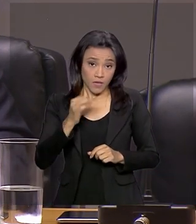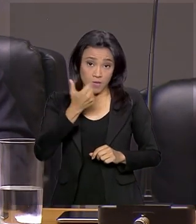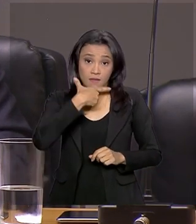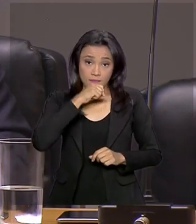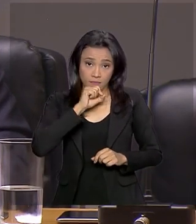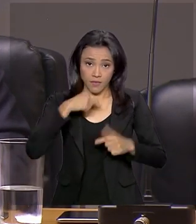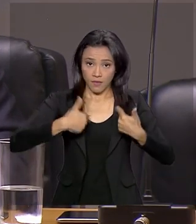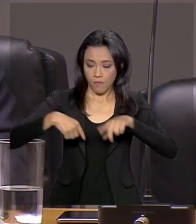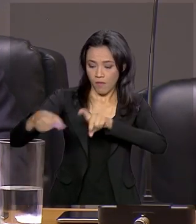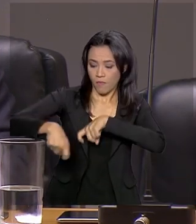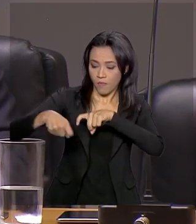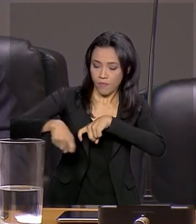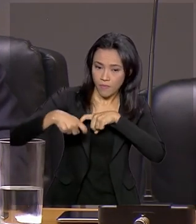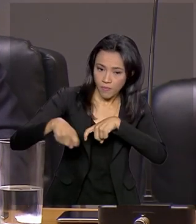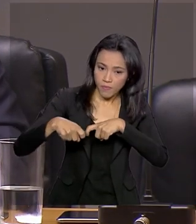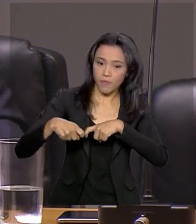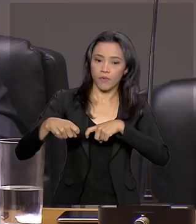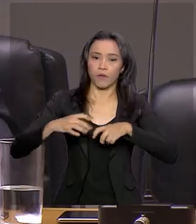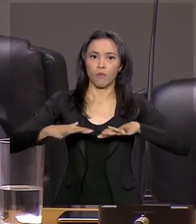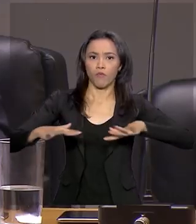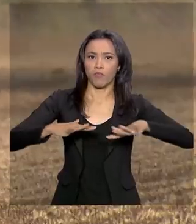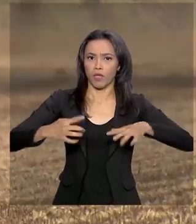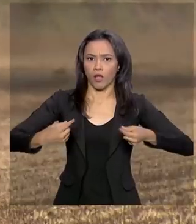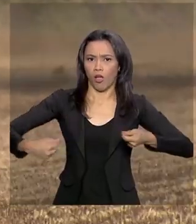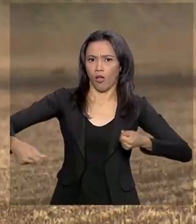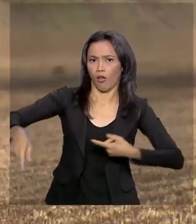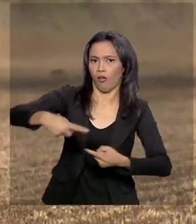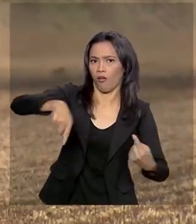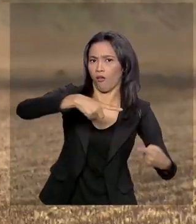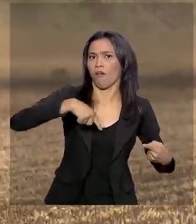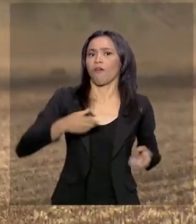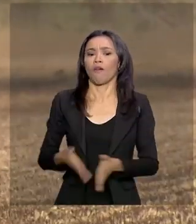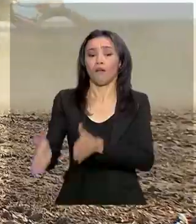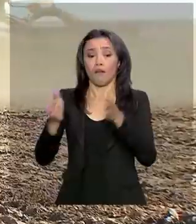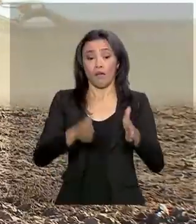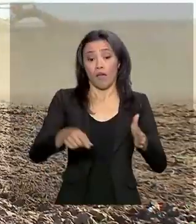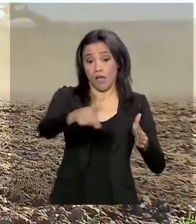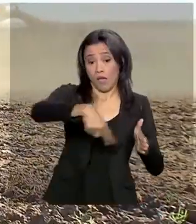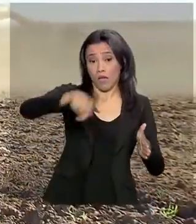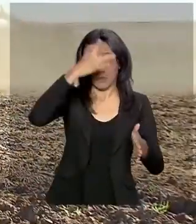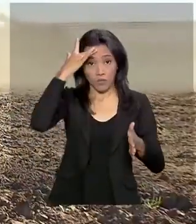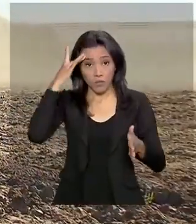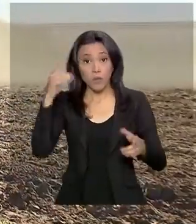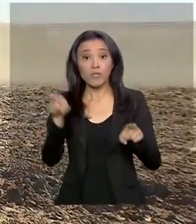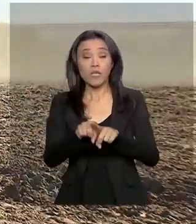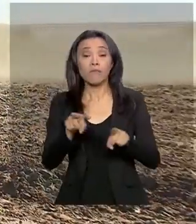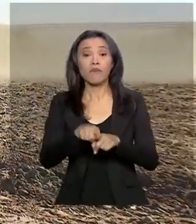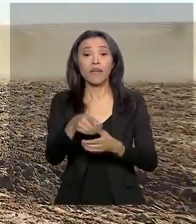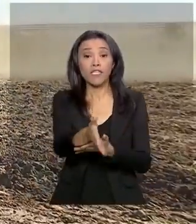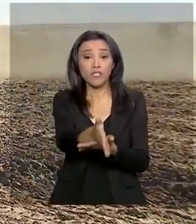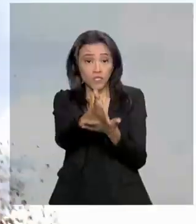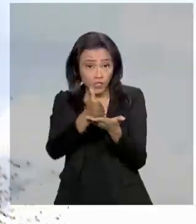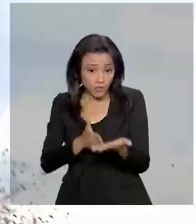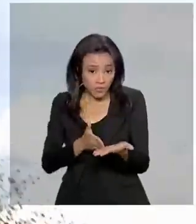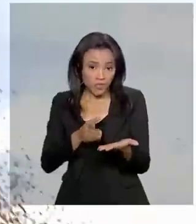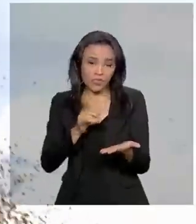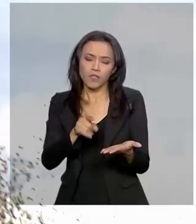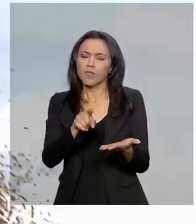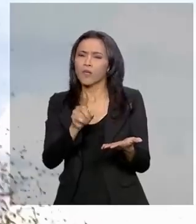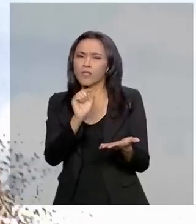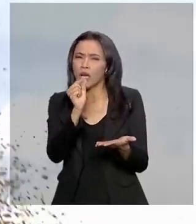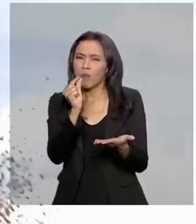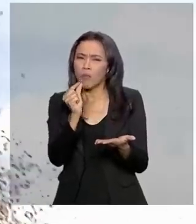rural efetivamente movimenta. Os produtores também vão poder dividir o imóvel para dar apenas uma fração como